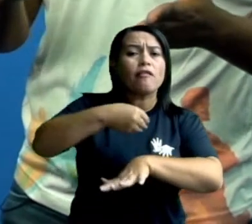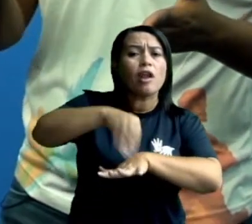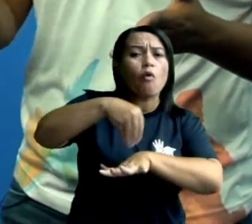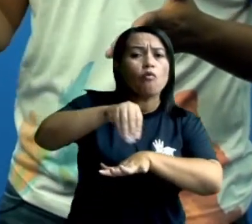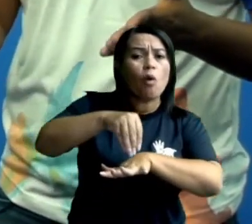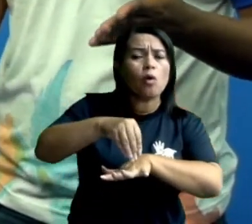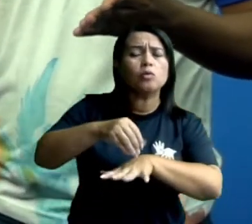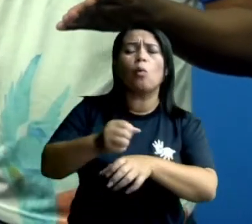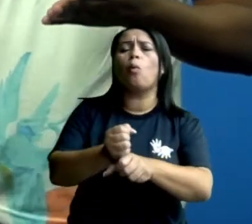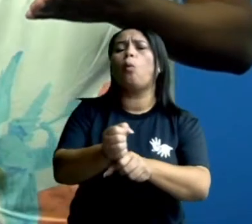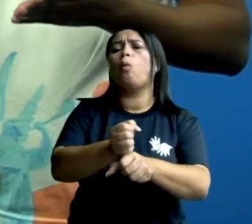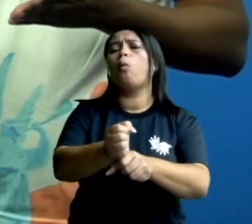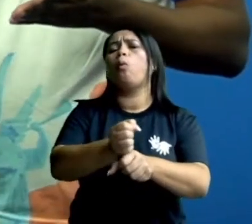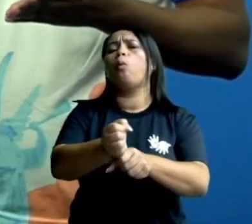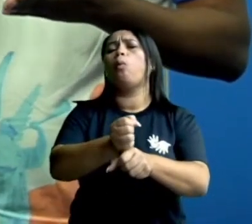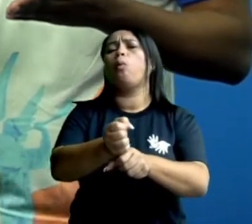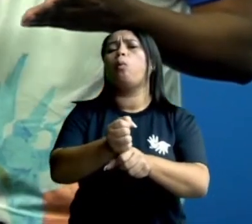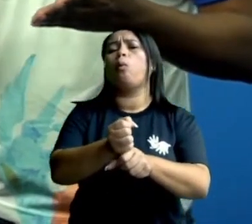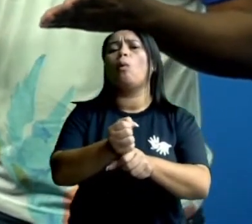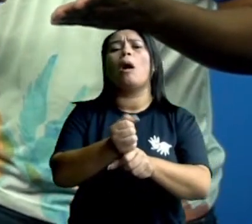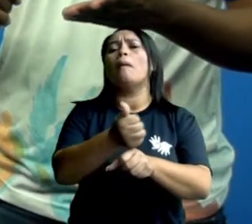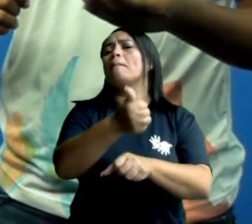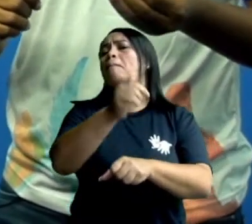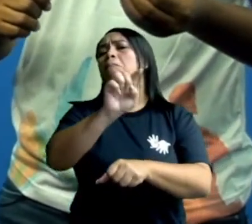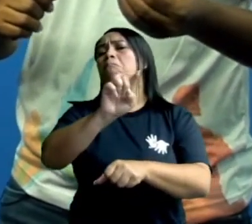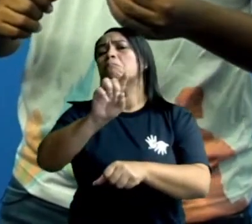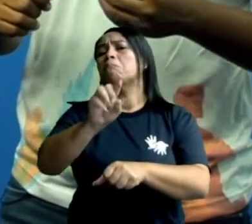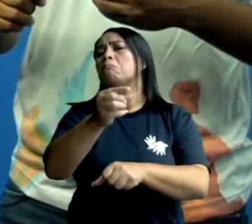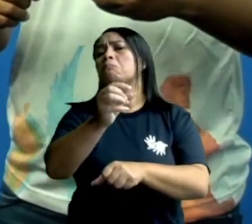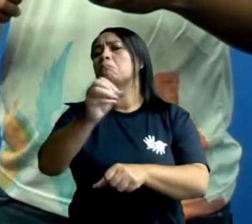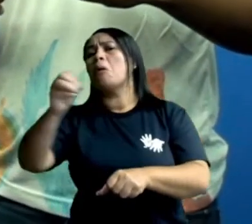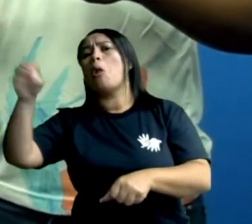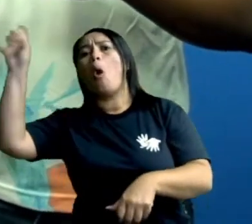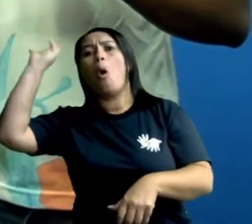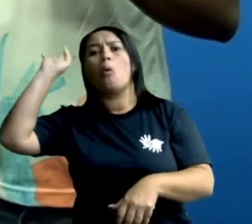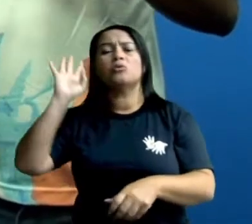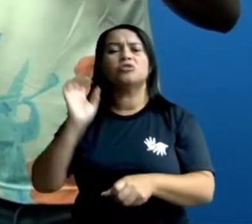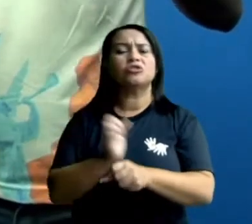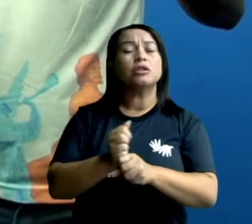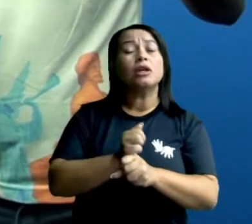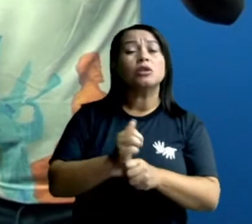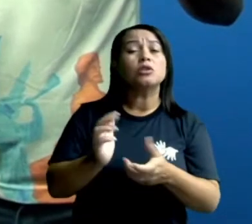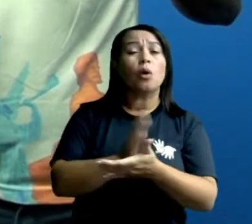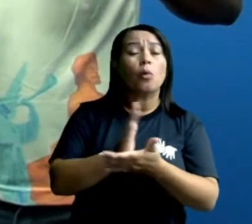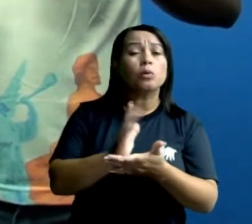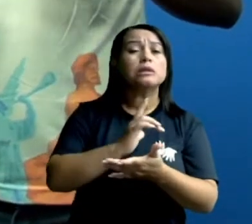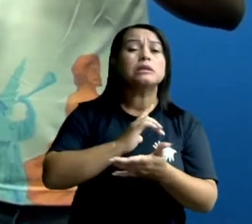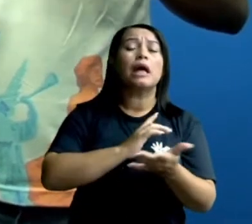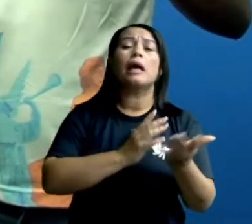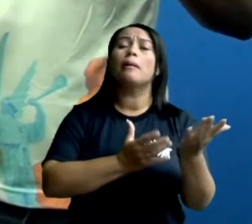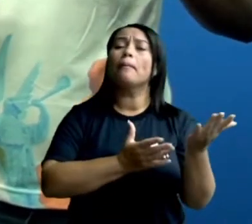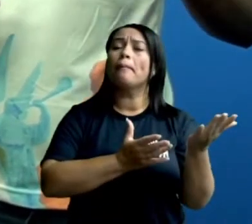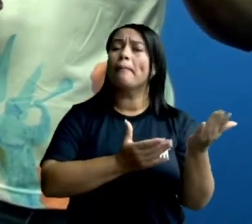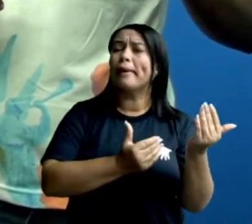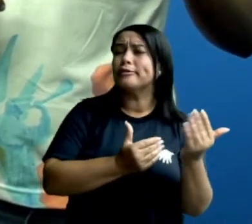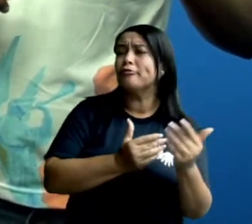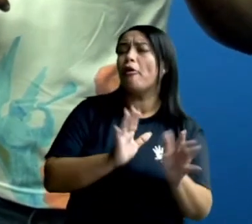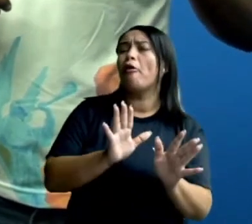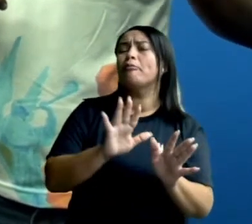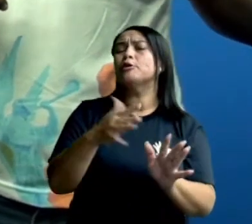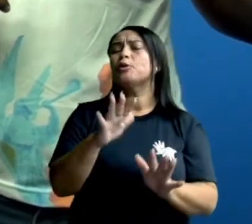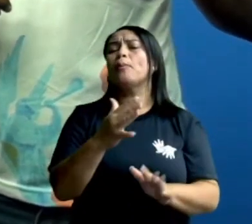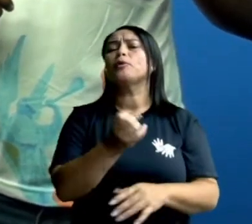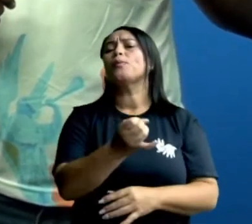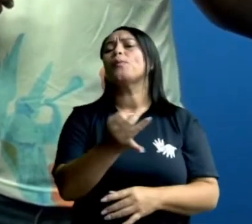dura milhões de anos para que possa ser feito. Os fósseis mais jovens que existem duram em volta de